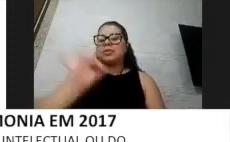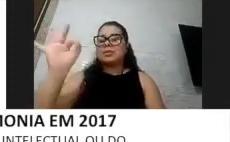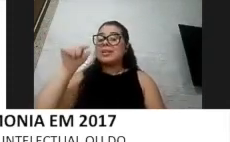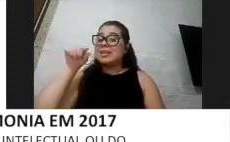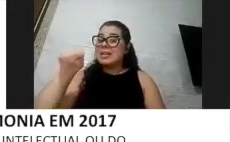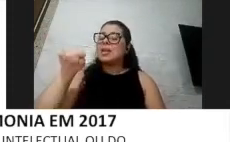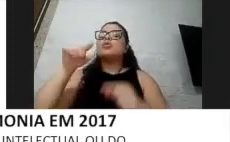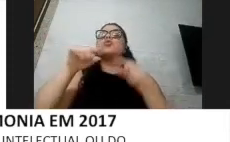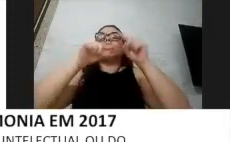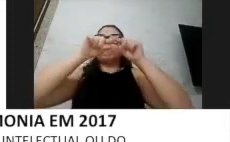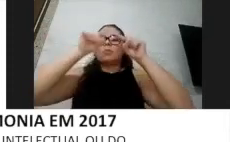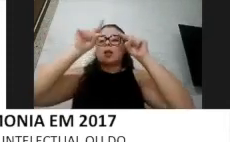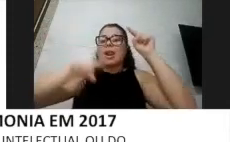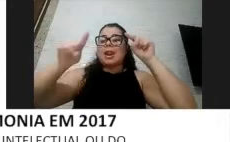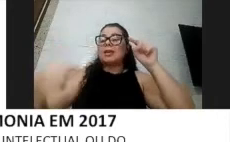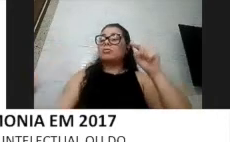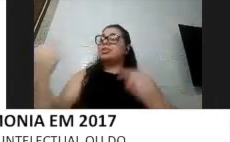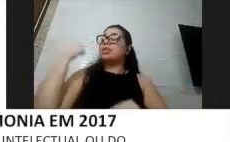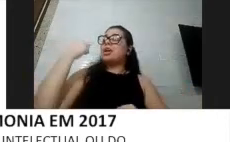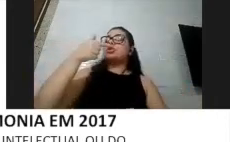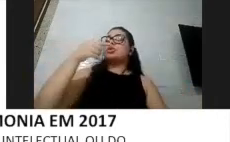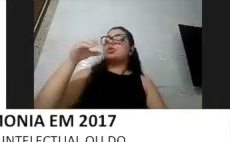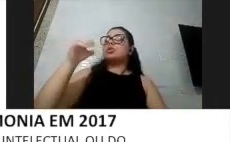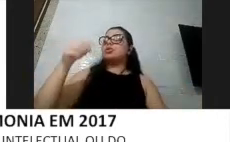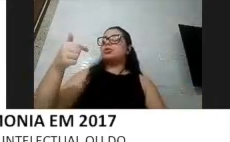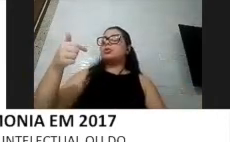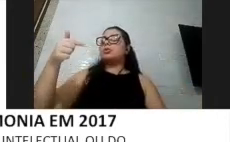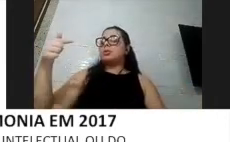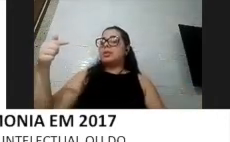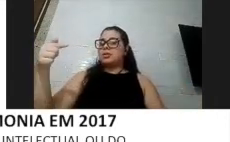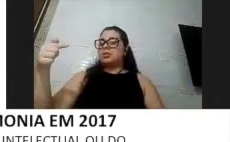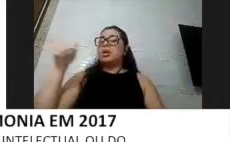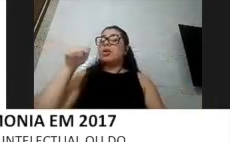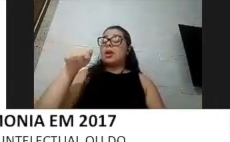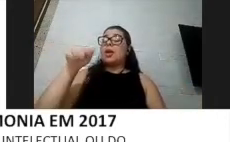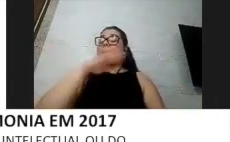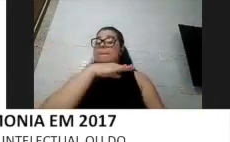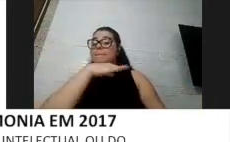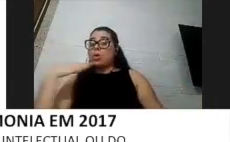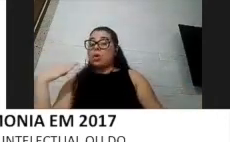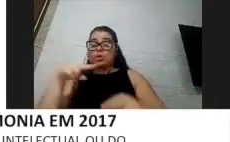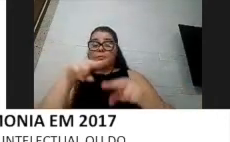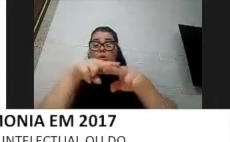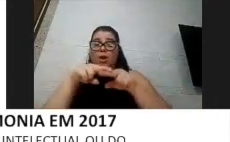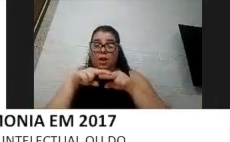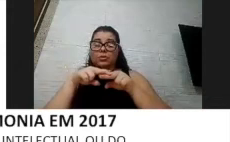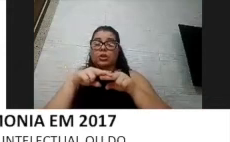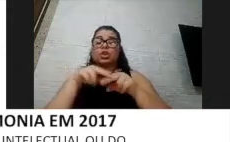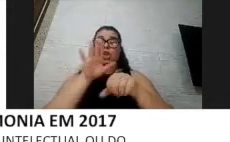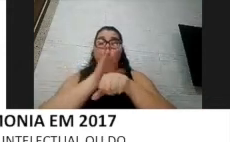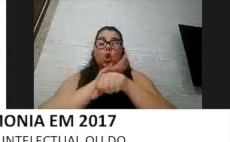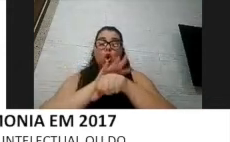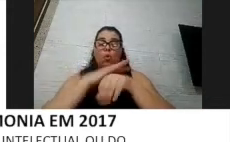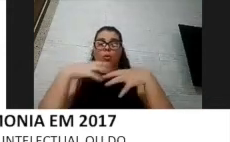2017, em relação à mortalidade por pneumonia, certo? Então, ele faz uma relação, já que a